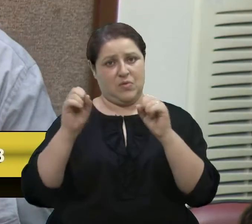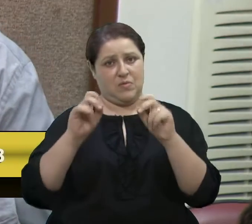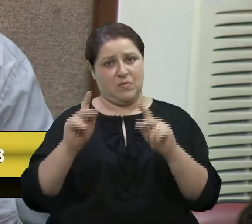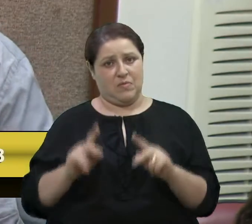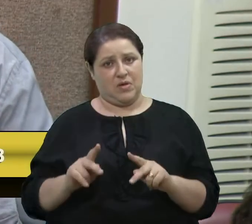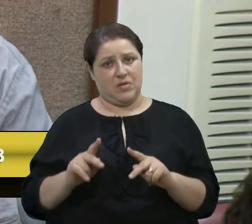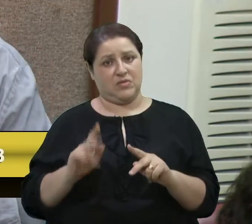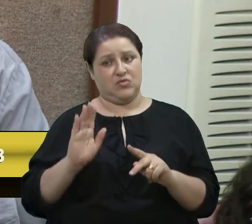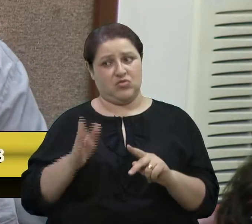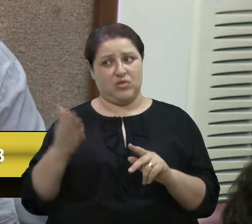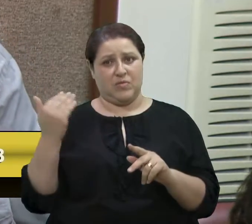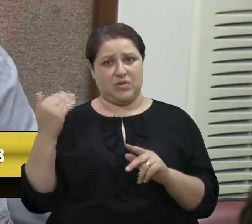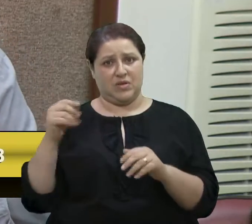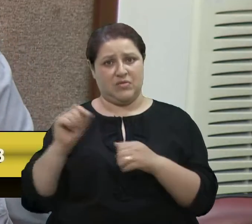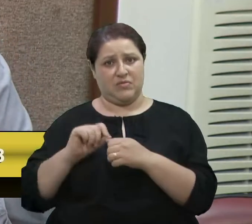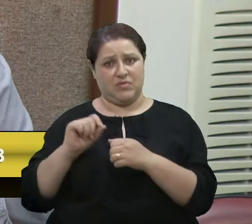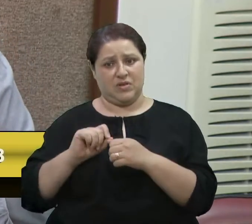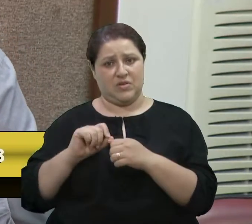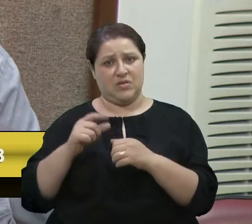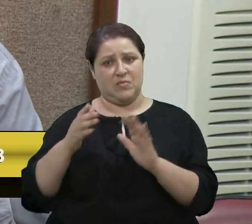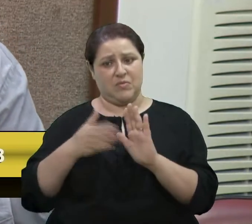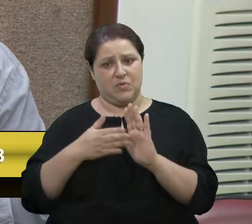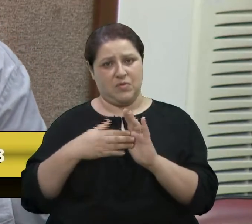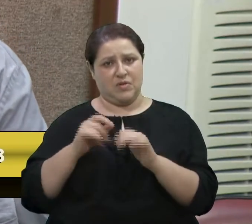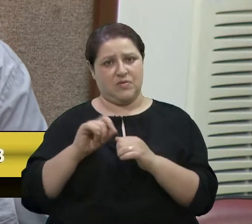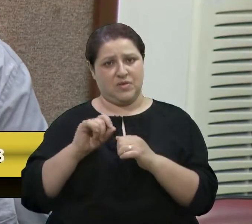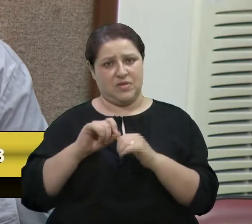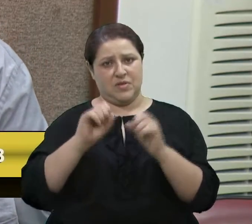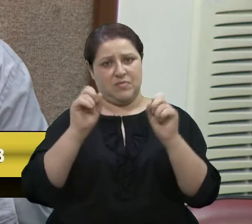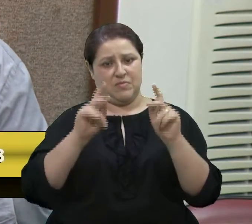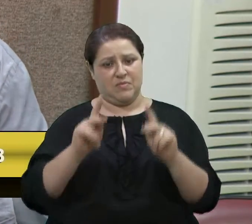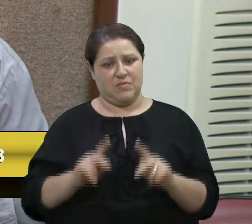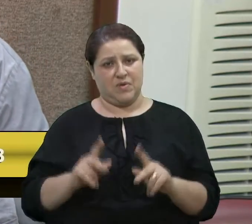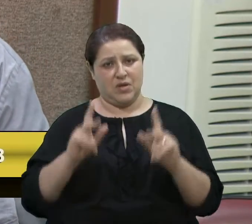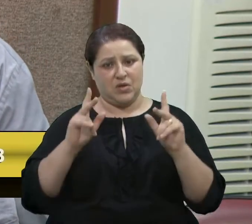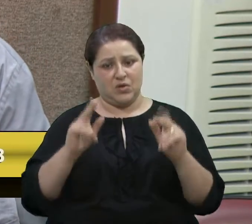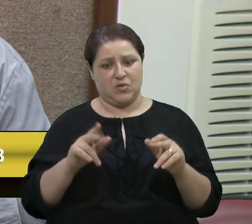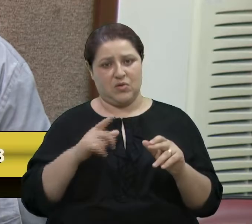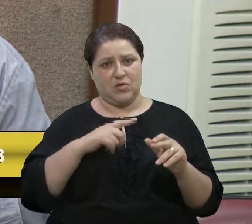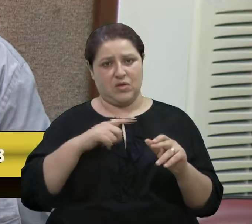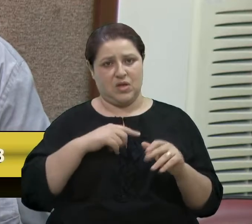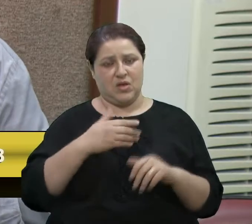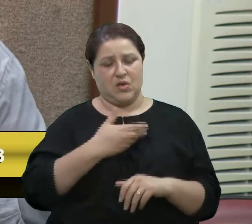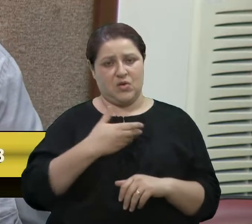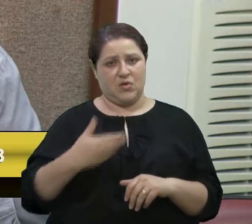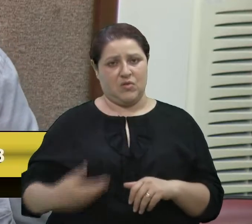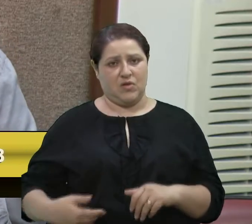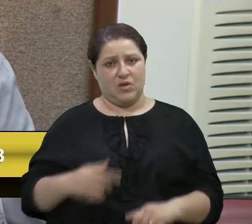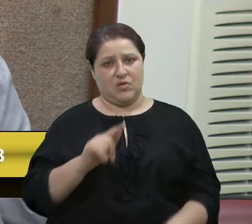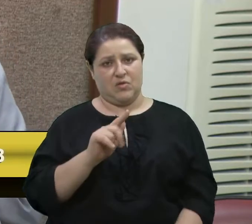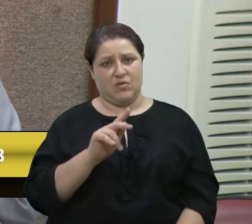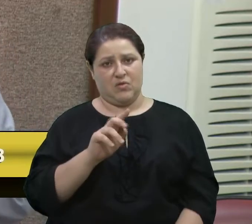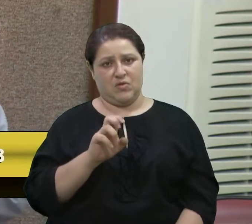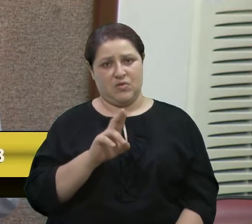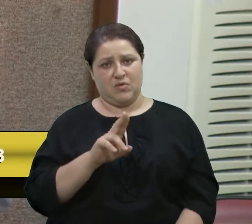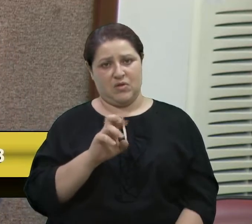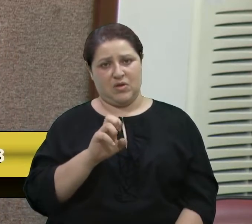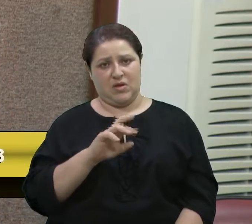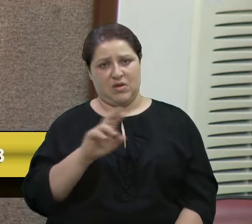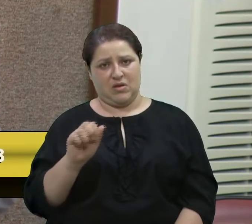isso que se fez, que se procurou fazer, até mesmo com o governo Guerra. Procurou fazer isso. E isso,